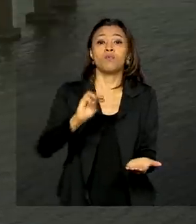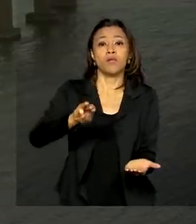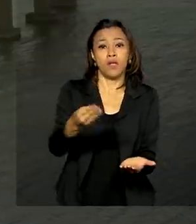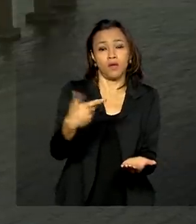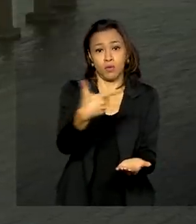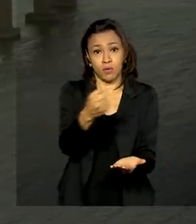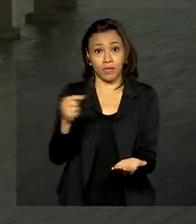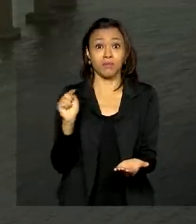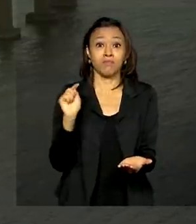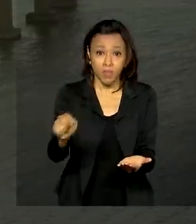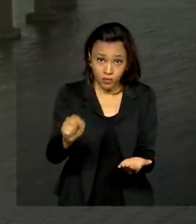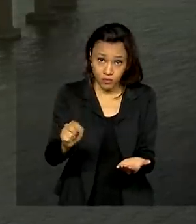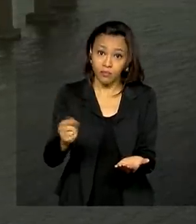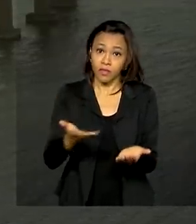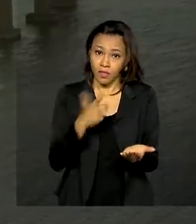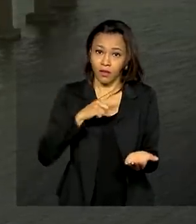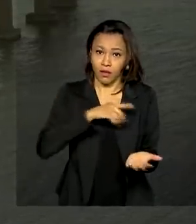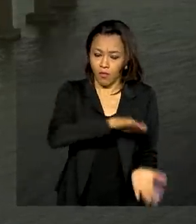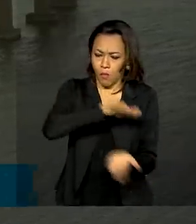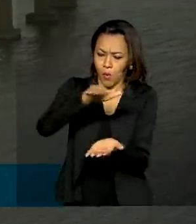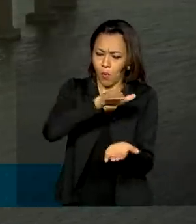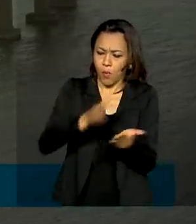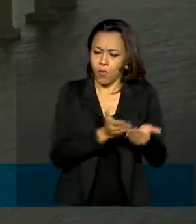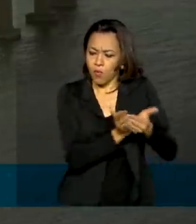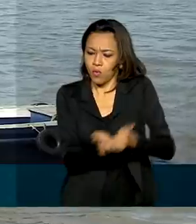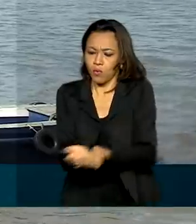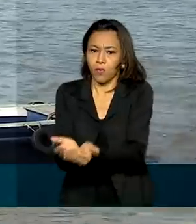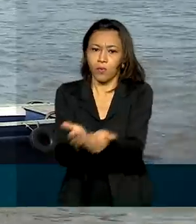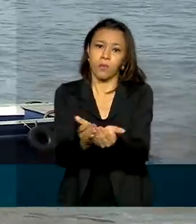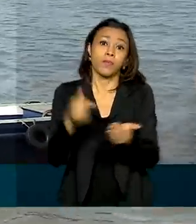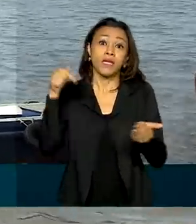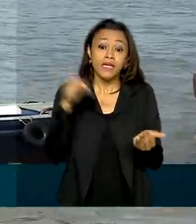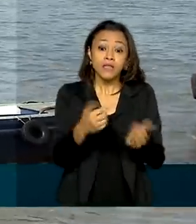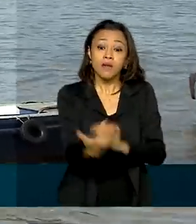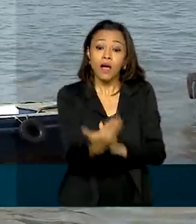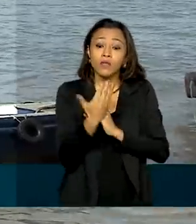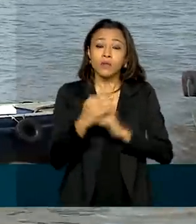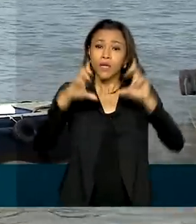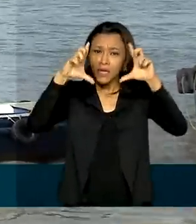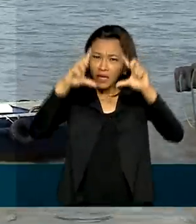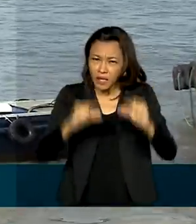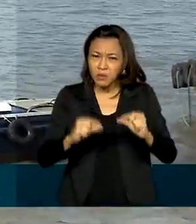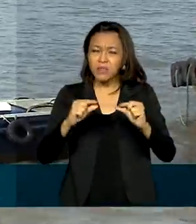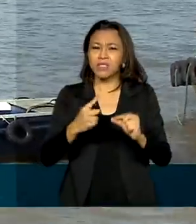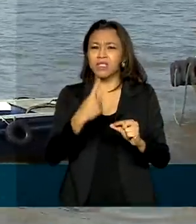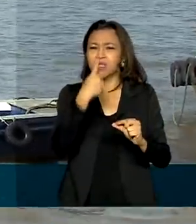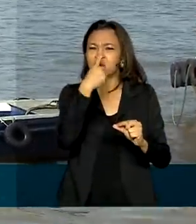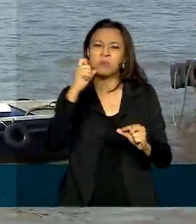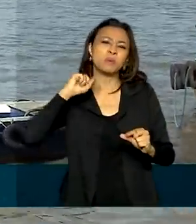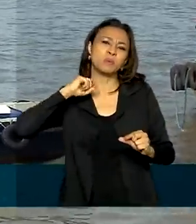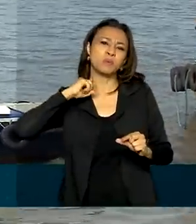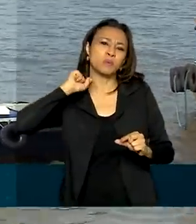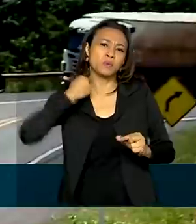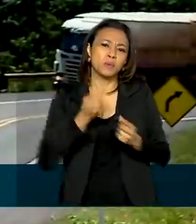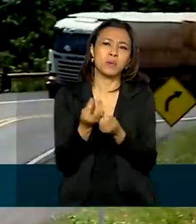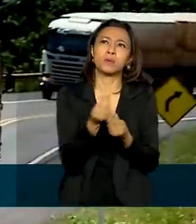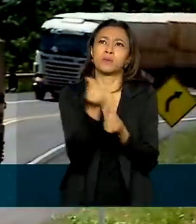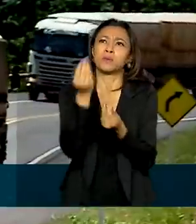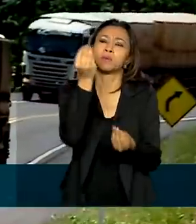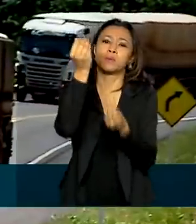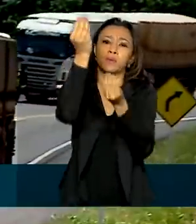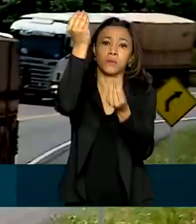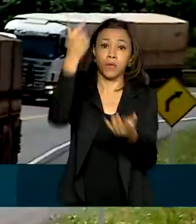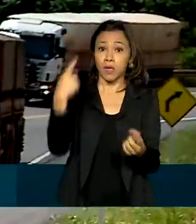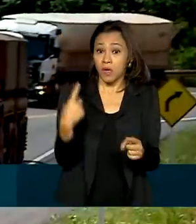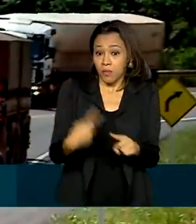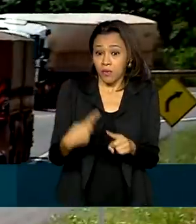O governo federal destaca que a utilização da cabotagem ajuda a reduzir a emissão de gases na atmosfera, já que o transporte